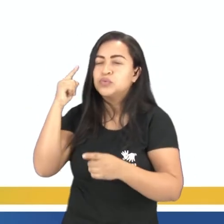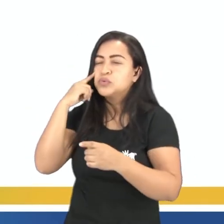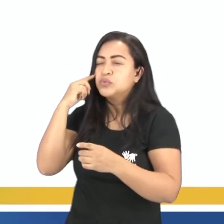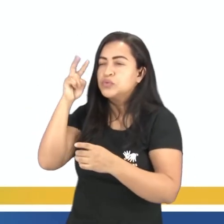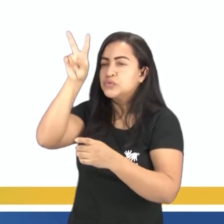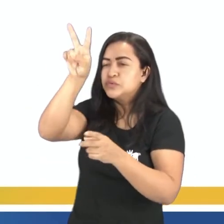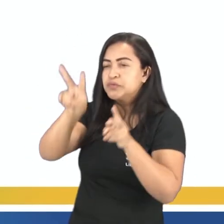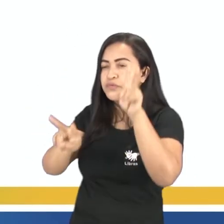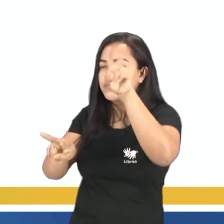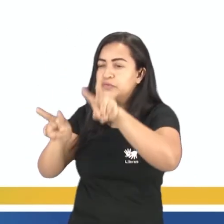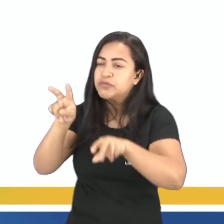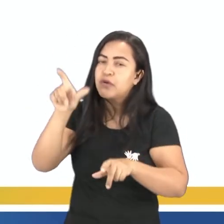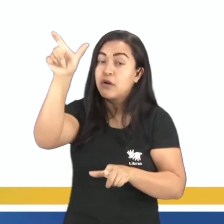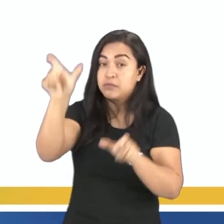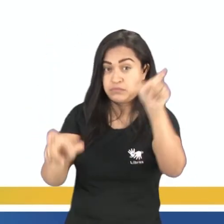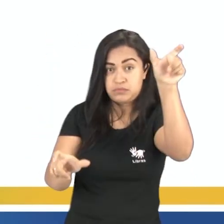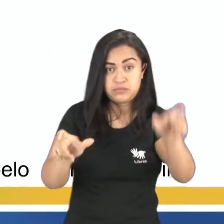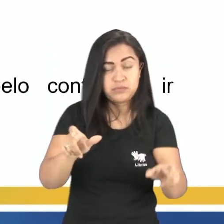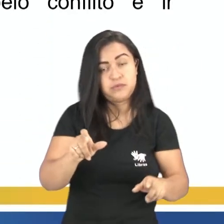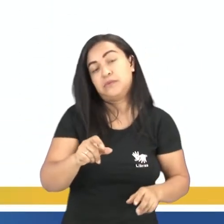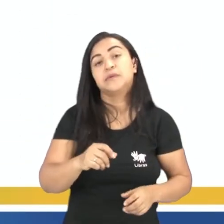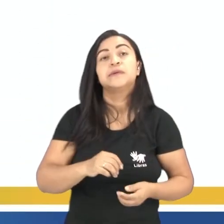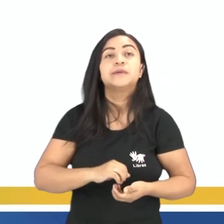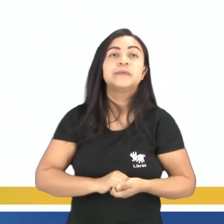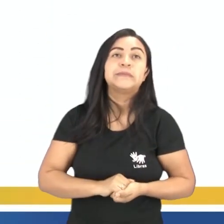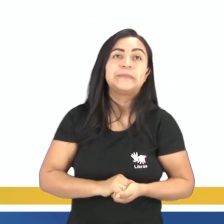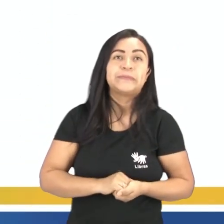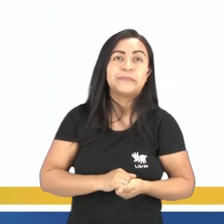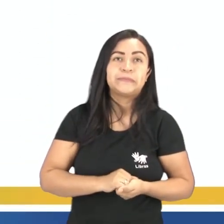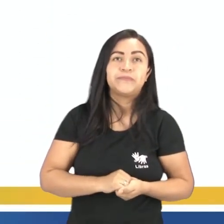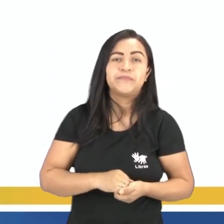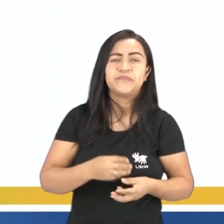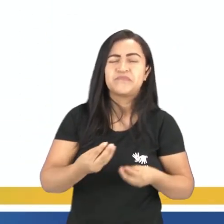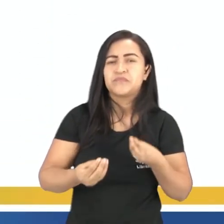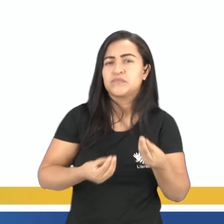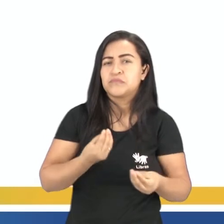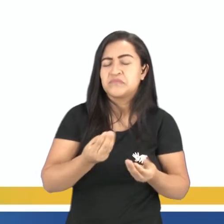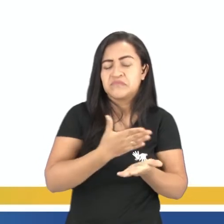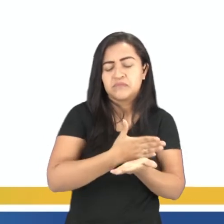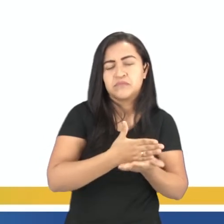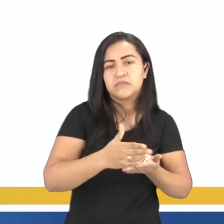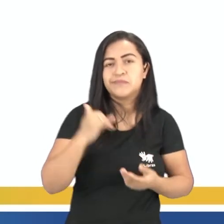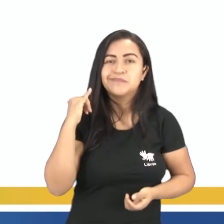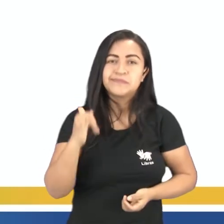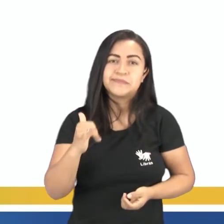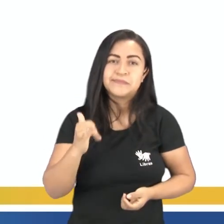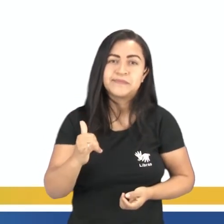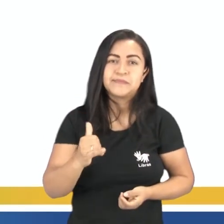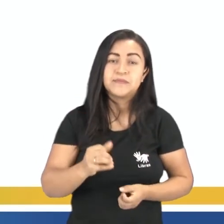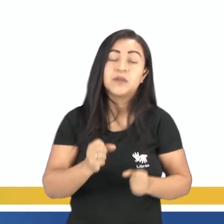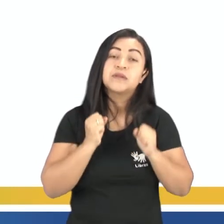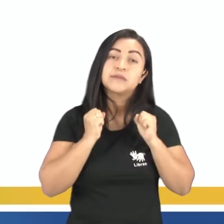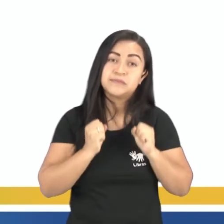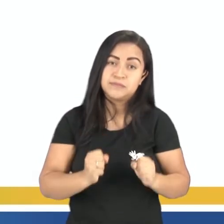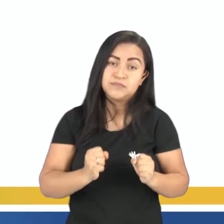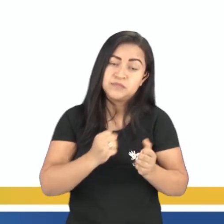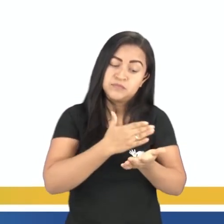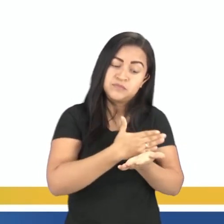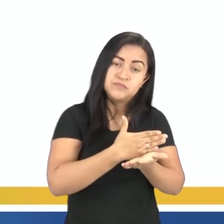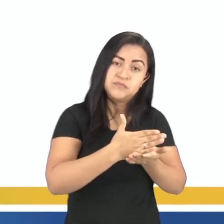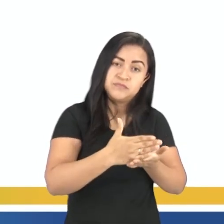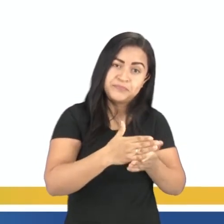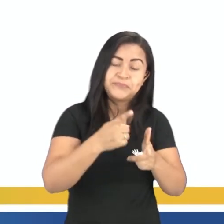poderia ter dentro daquela história, tá bom? Depois, como começar esse conto? Você pode começar pelo